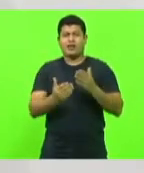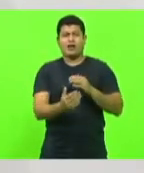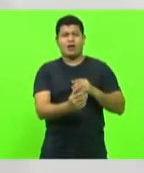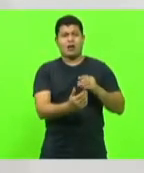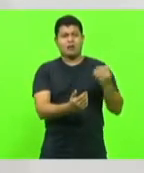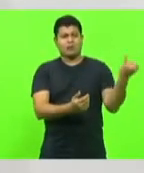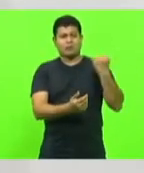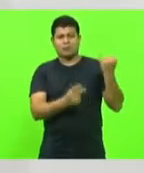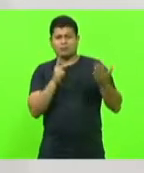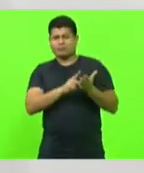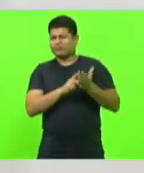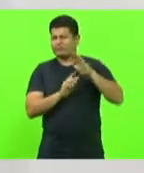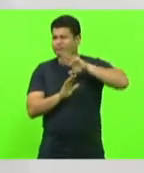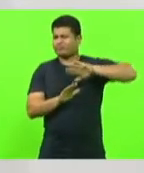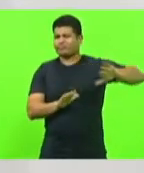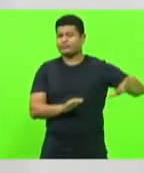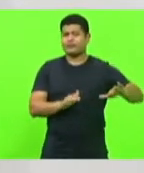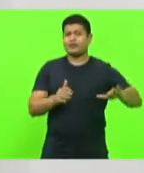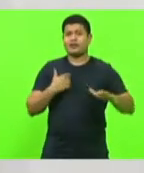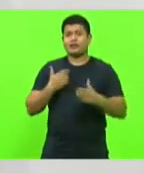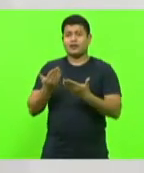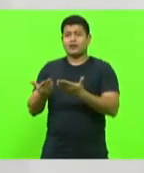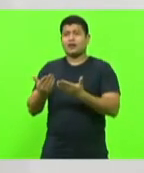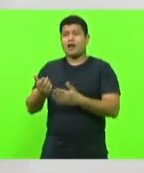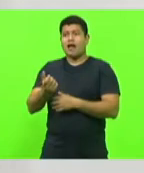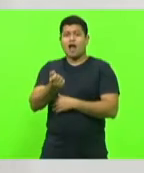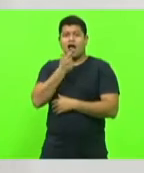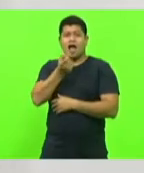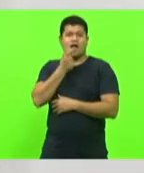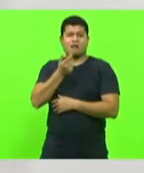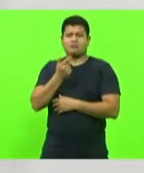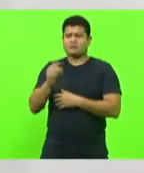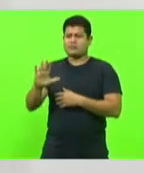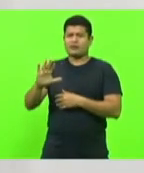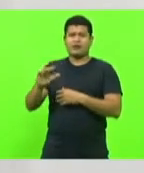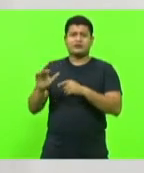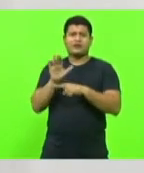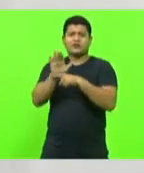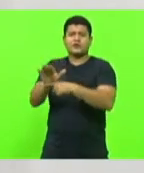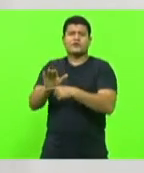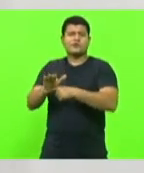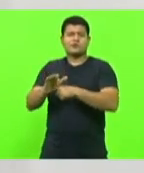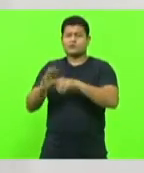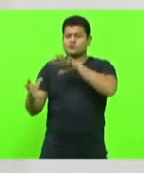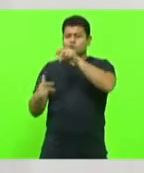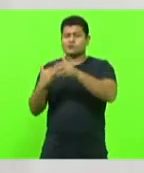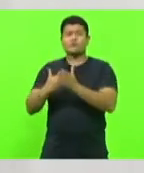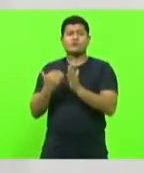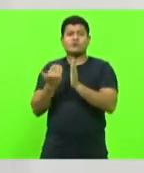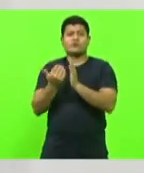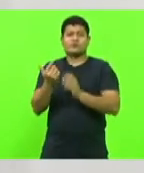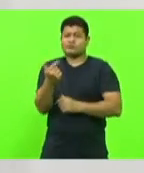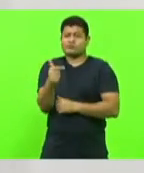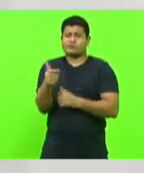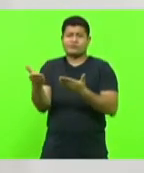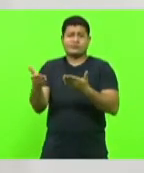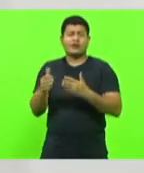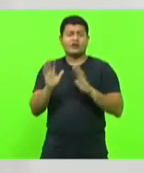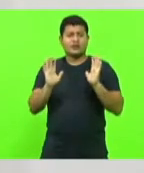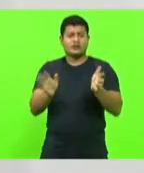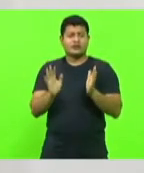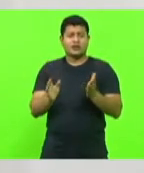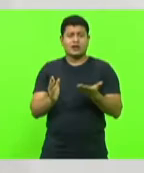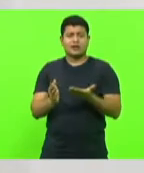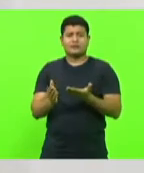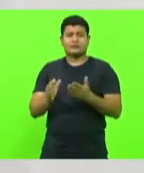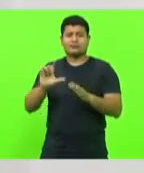funcionou em lugar nenhum no mundo. E se já não bastasse o atraso